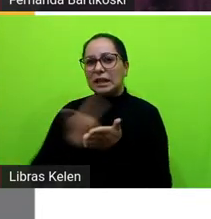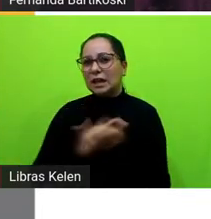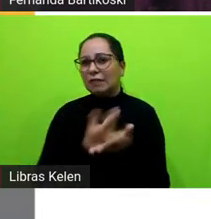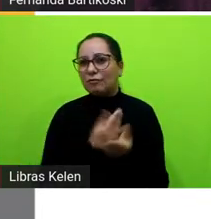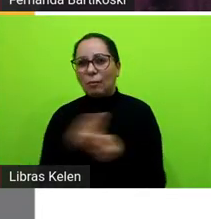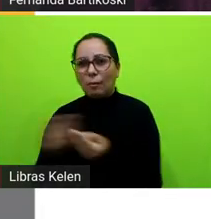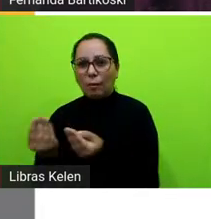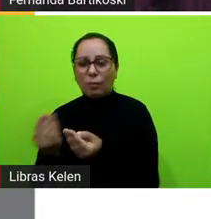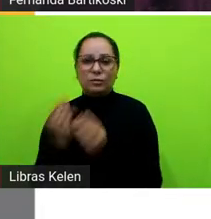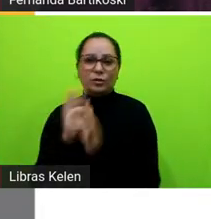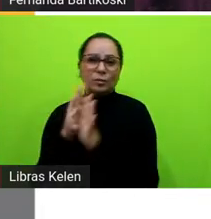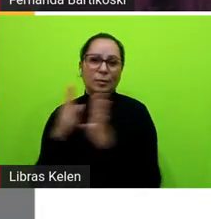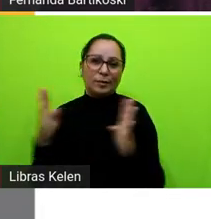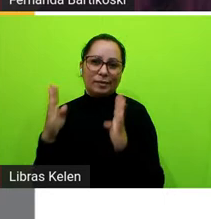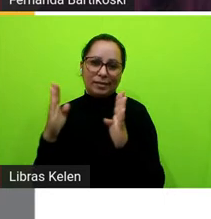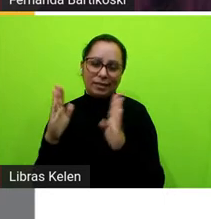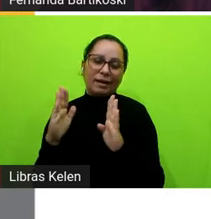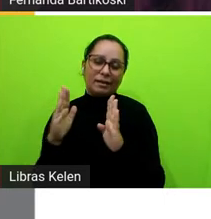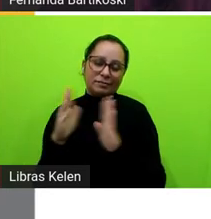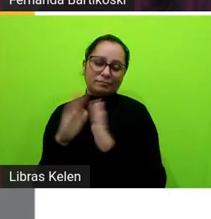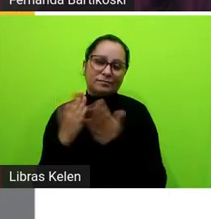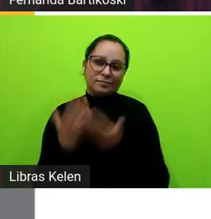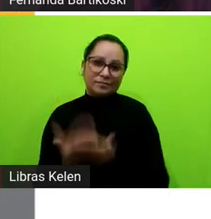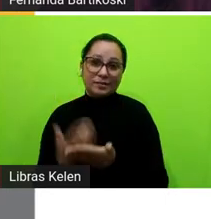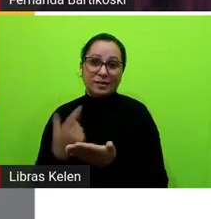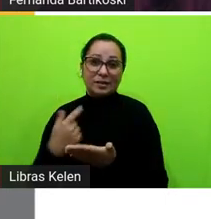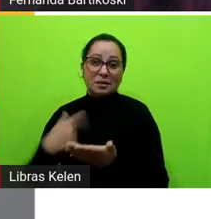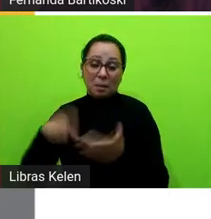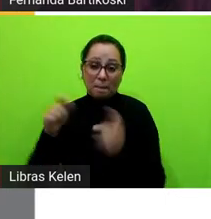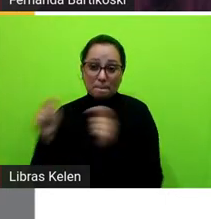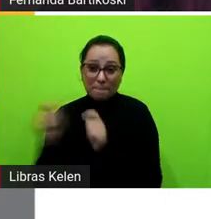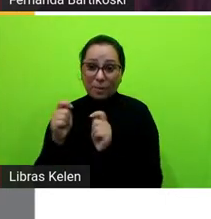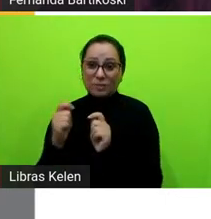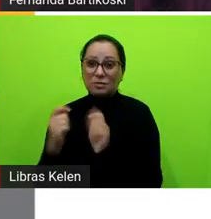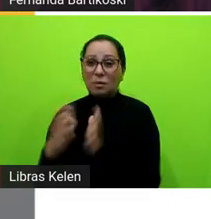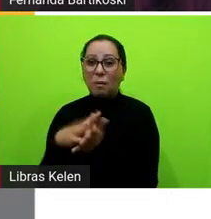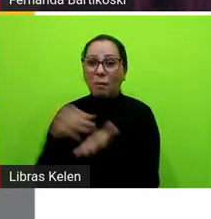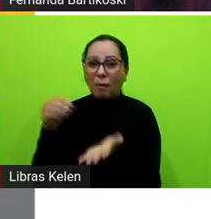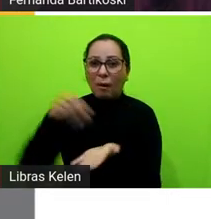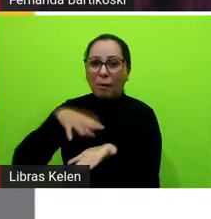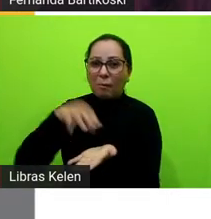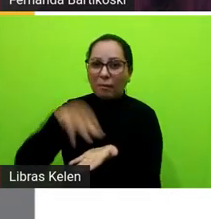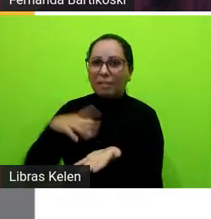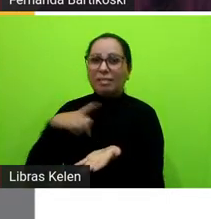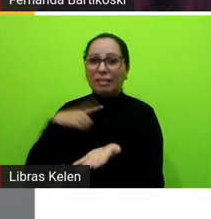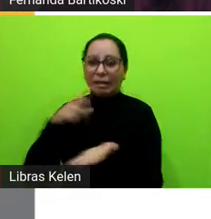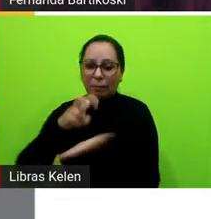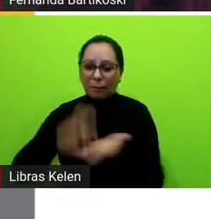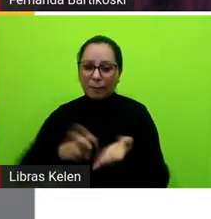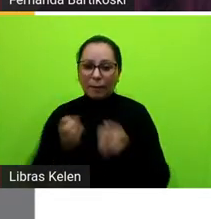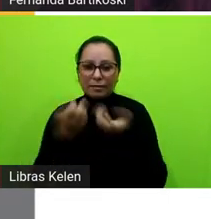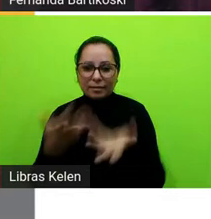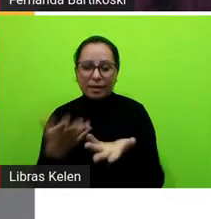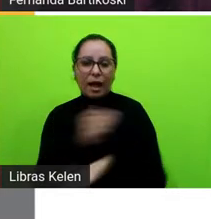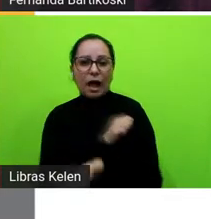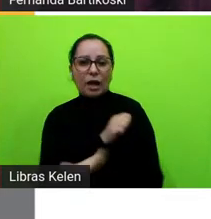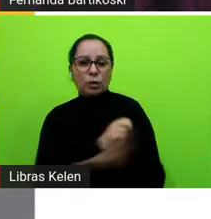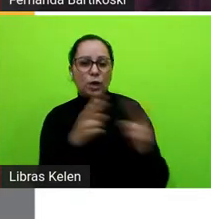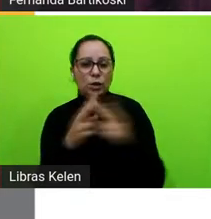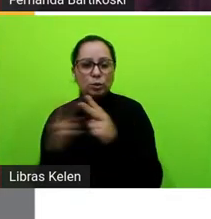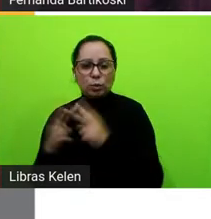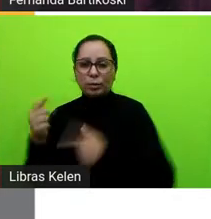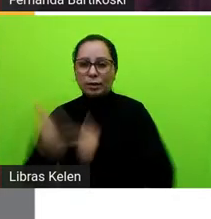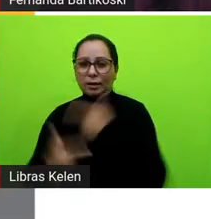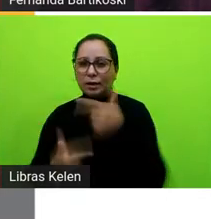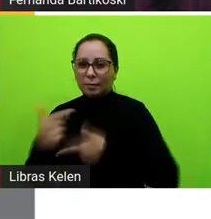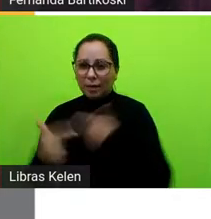biblioteca da escola fazer uma cópia impressa e trabalhar com os alunos em duplas né porque é uma